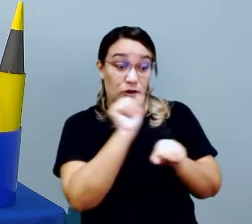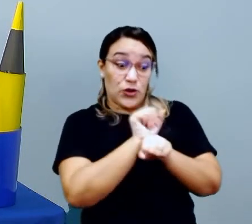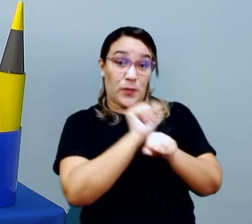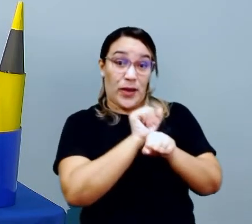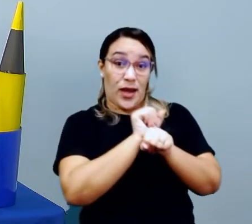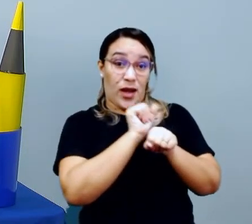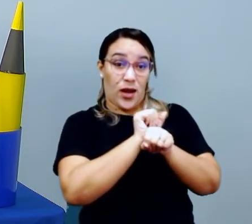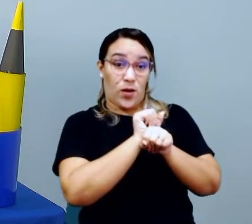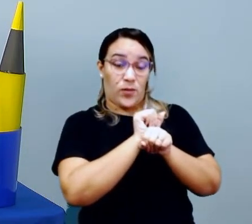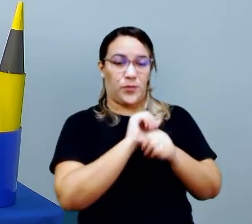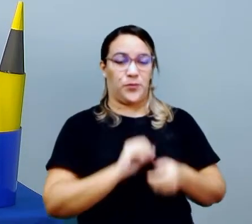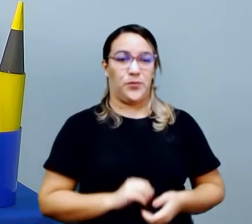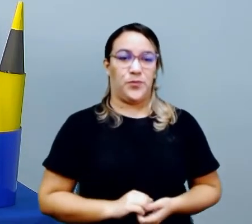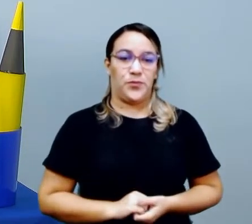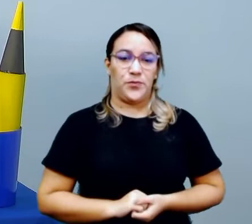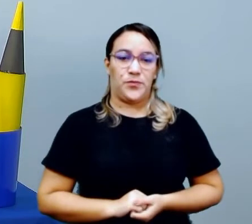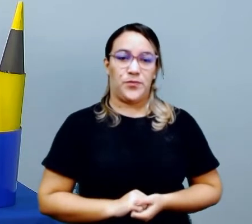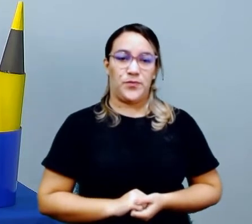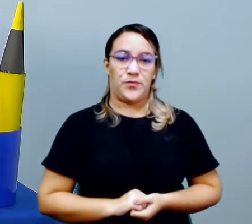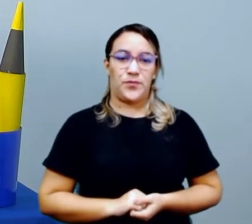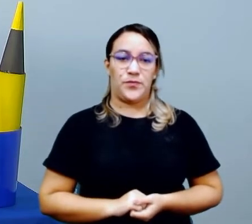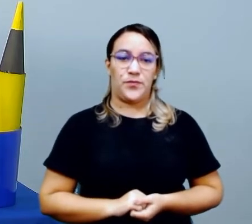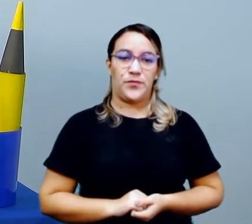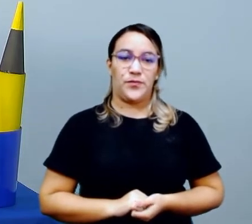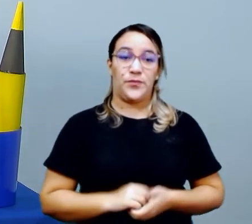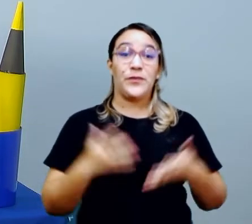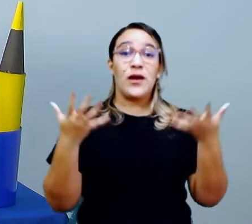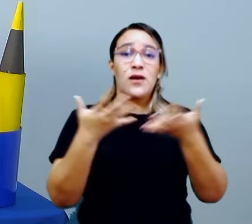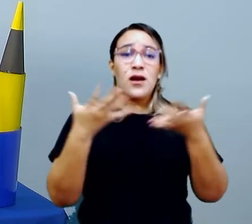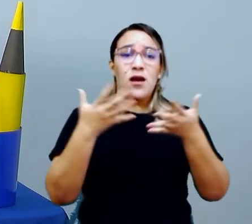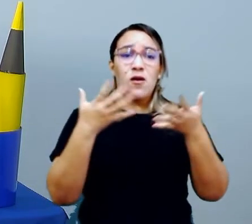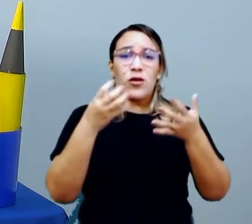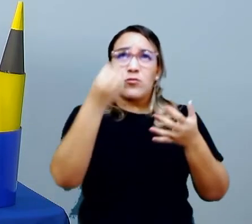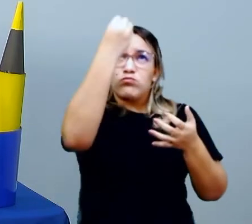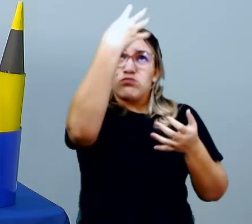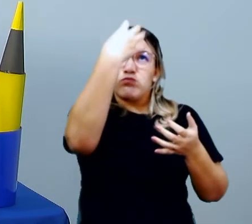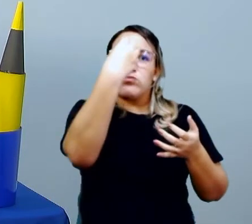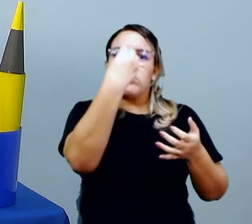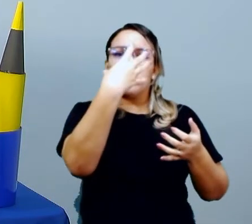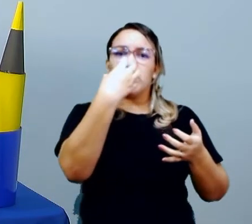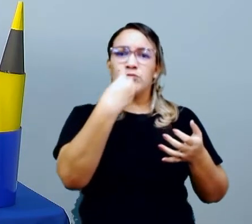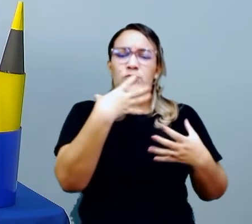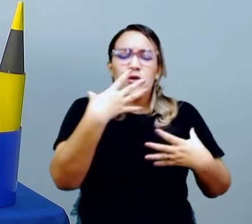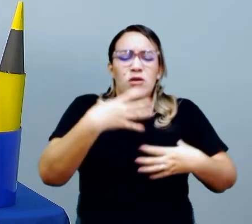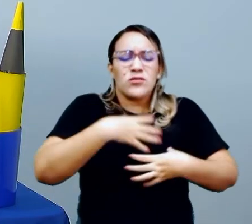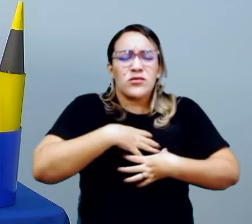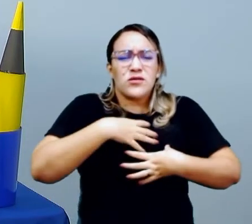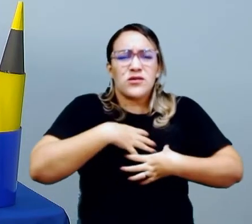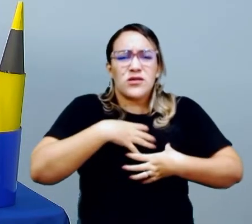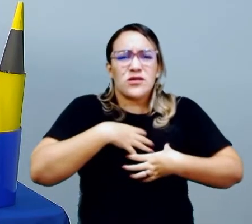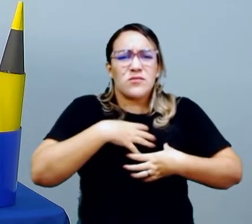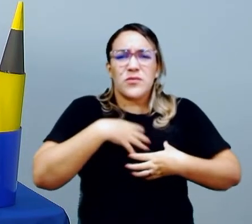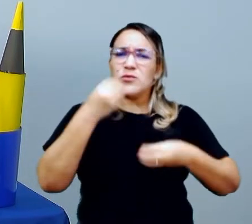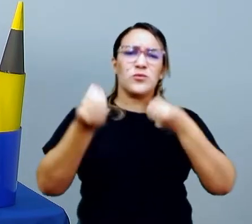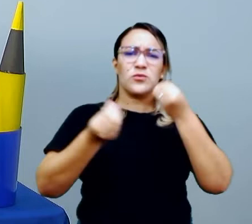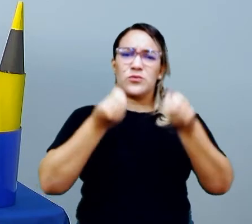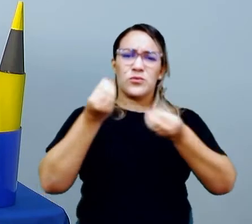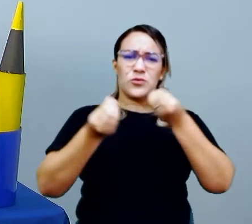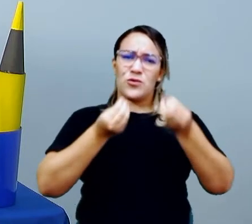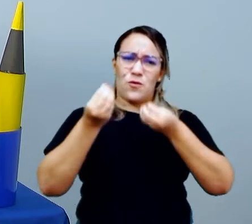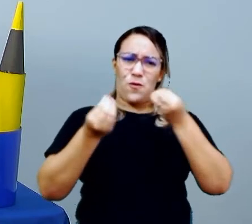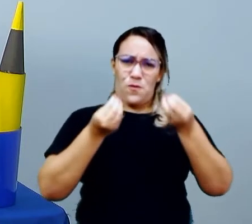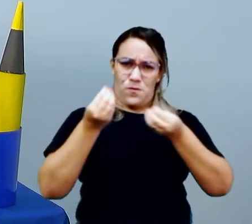secar. E a gente vai fazer aqui a nossa carinha das emoções, né? Representando a